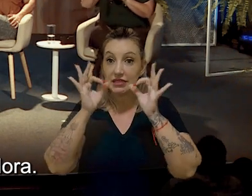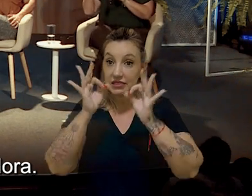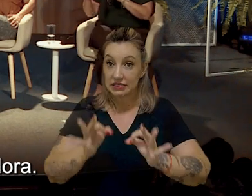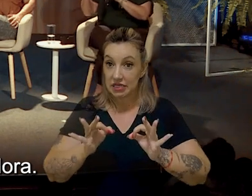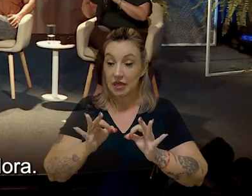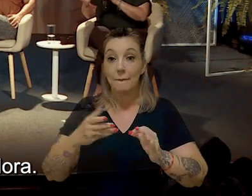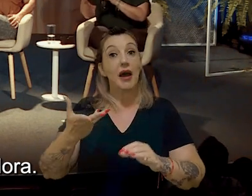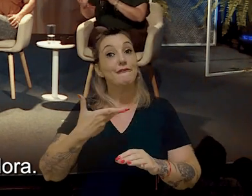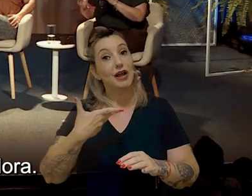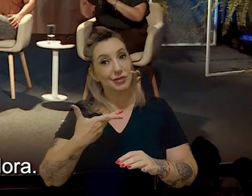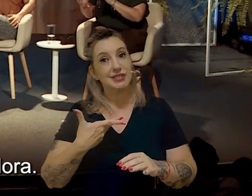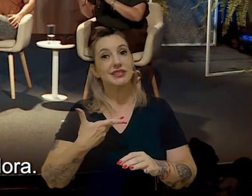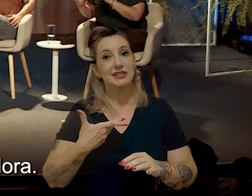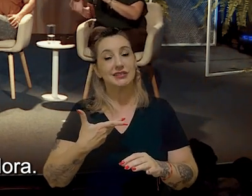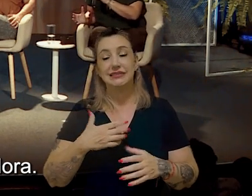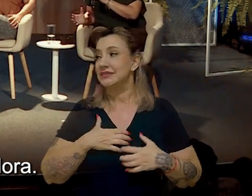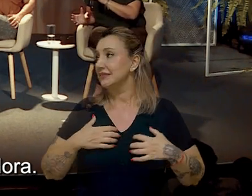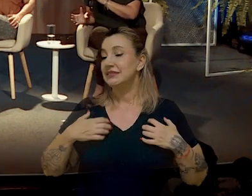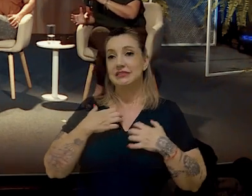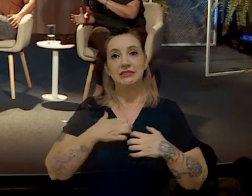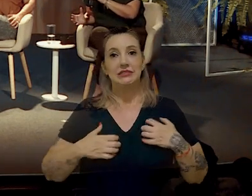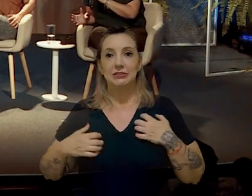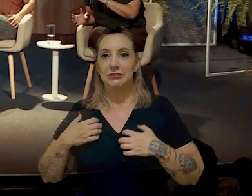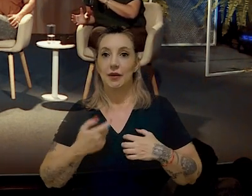correta, mas a velocidade, gente, é desesperadora.